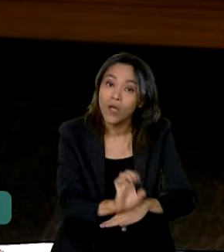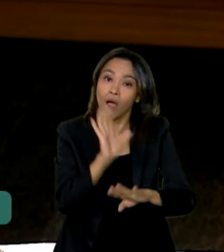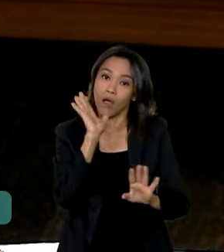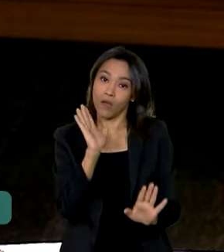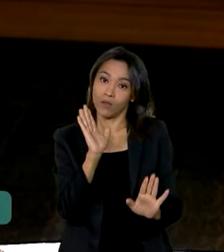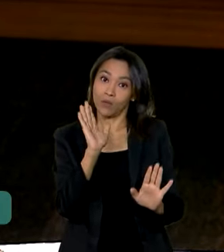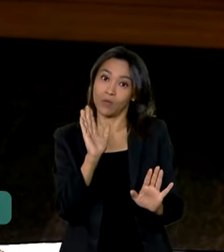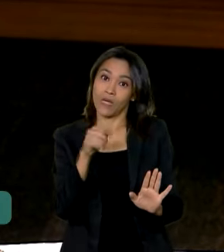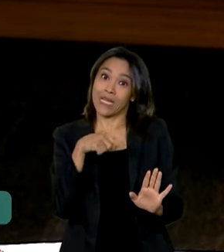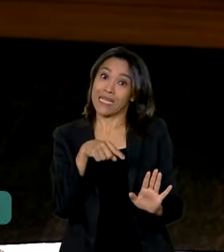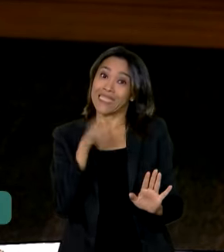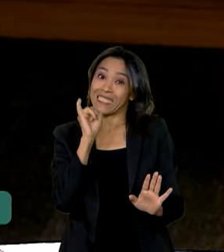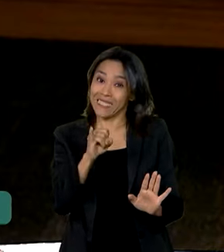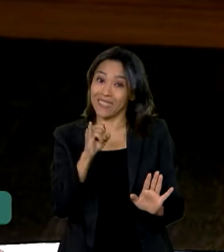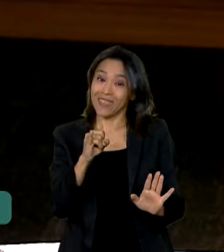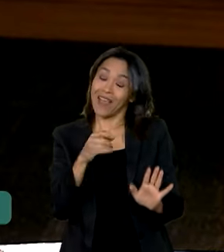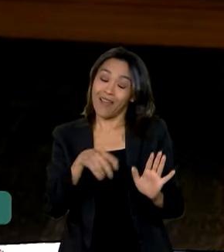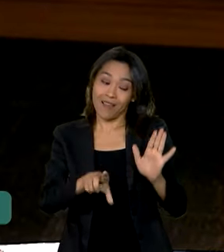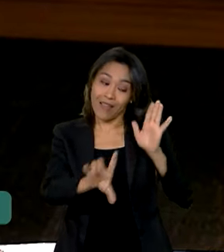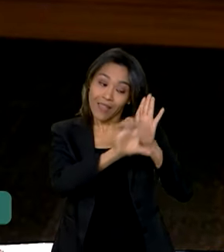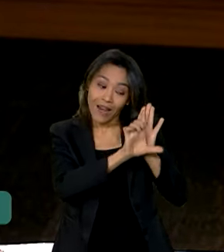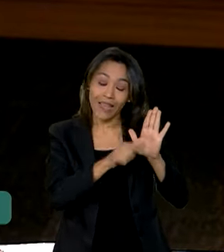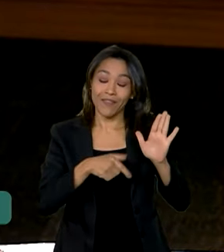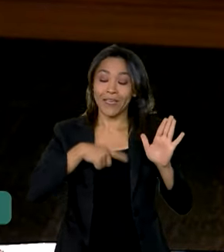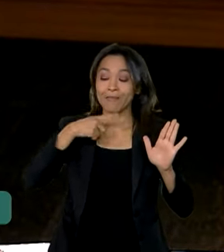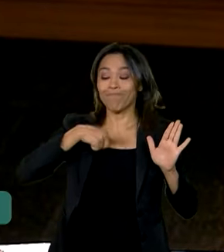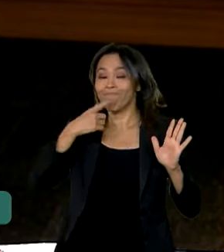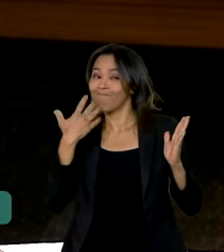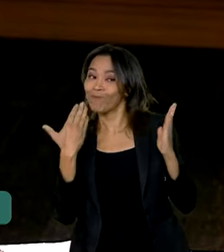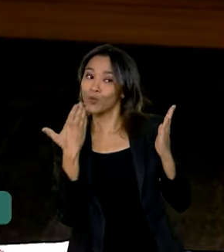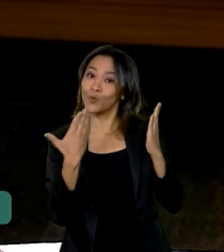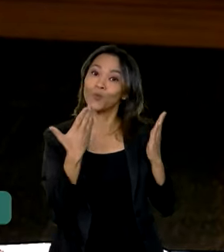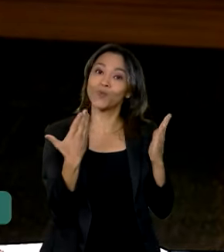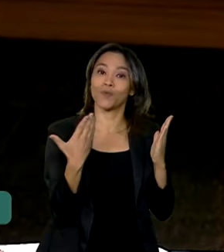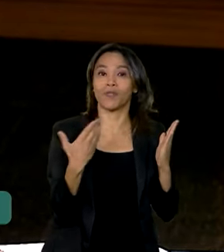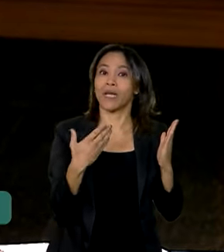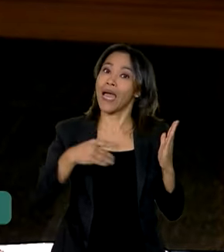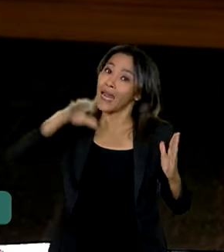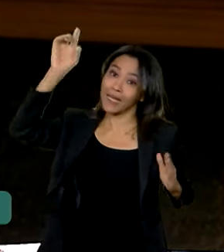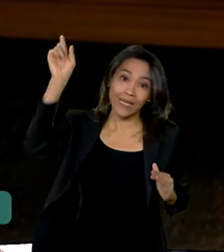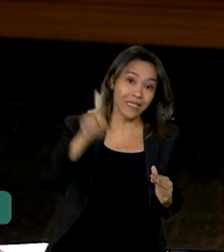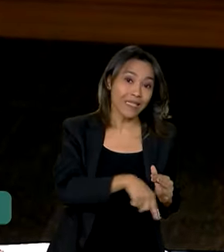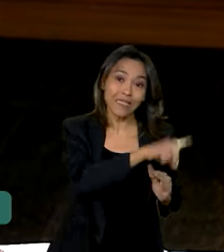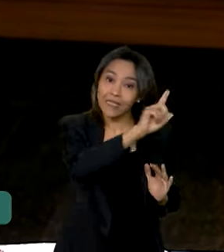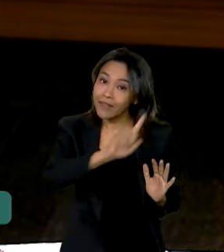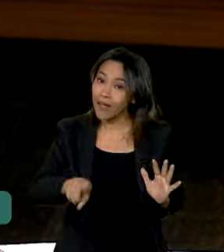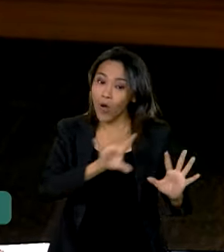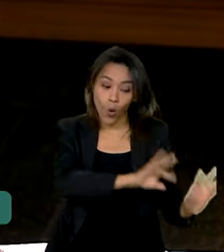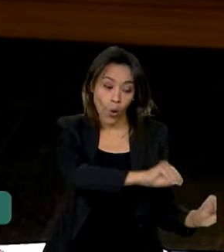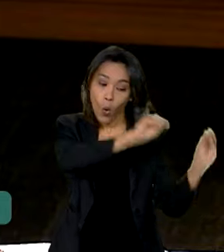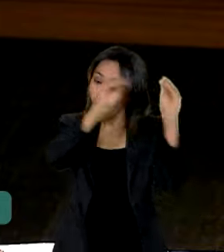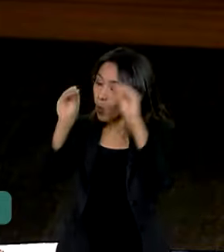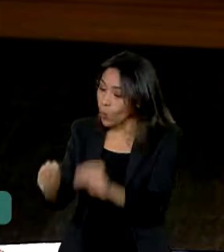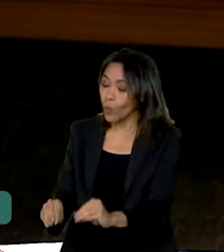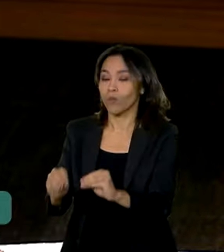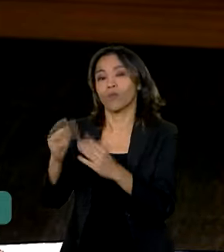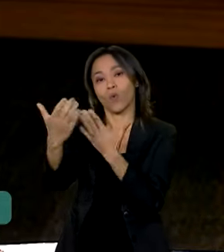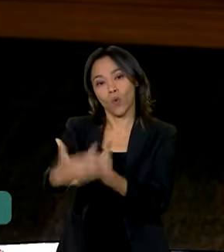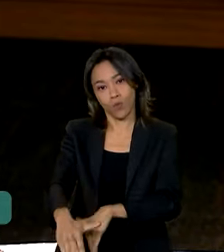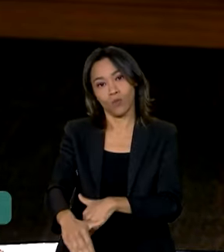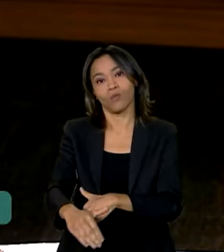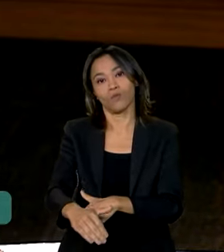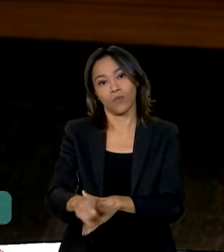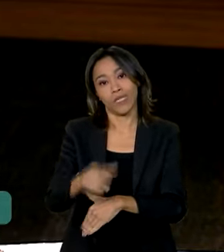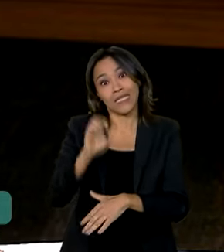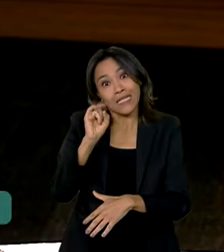jurídico, é muito questionável. Portanto, a hipótese que existiria era a suspensão total do concurso. A não ser que haja alguma